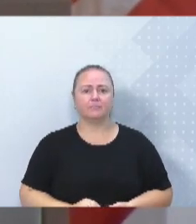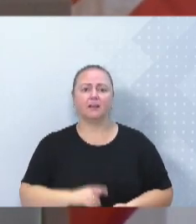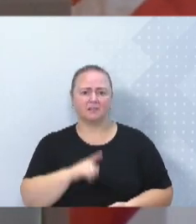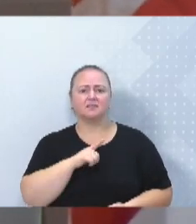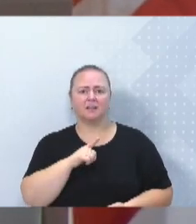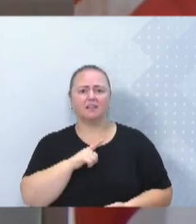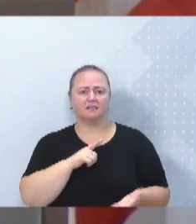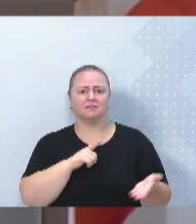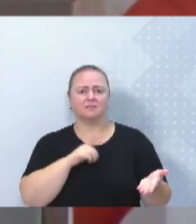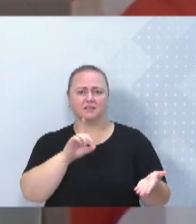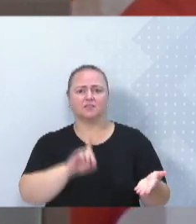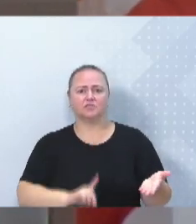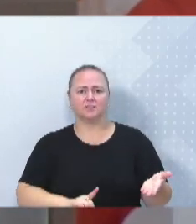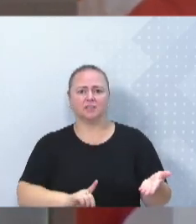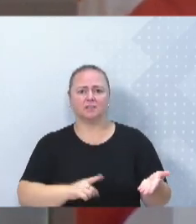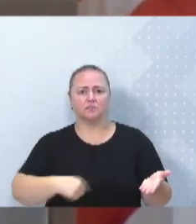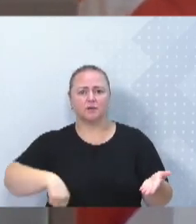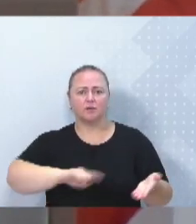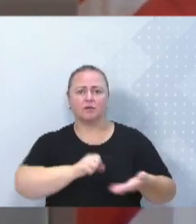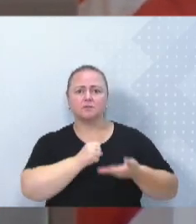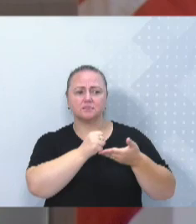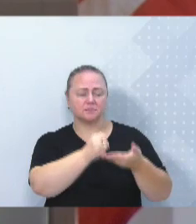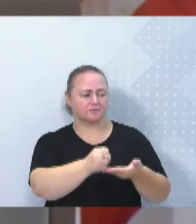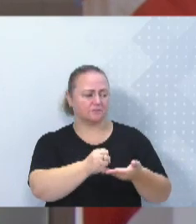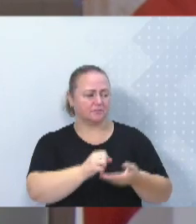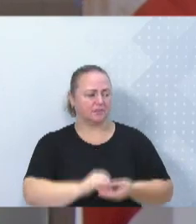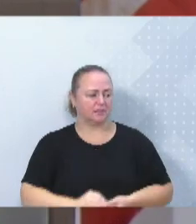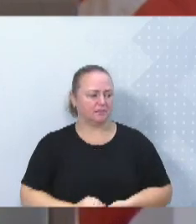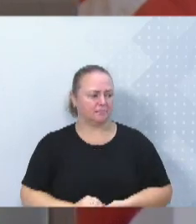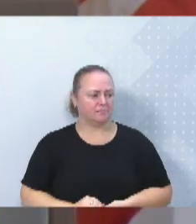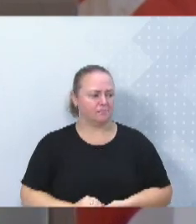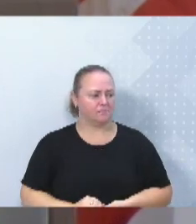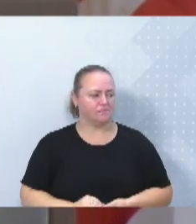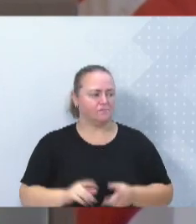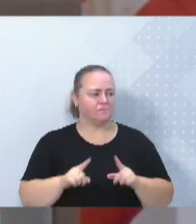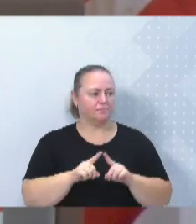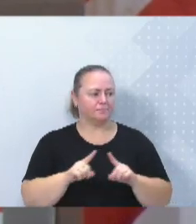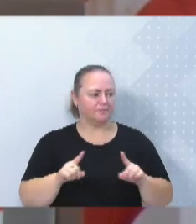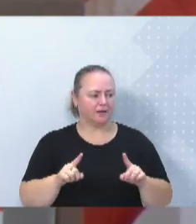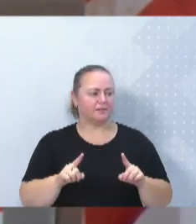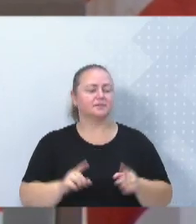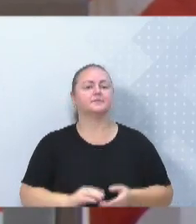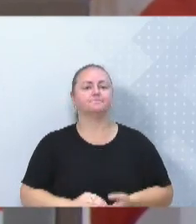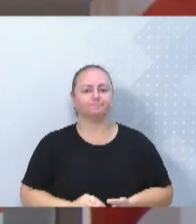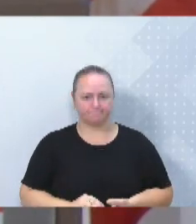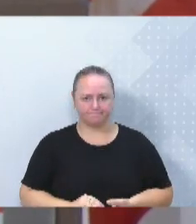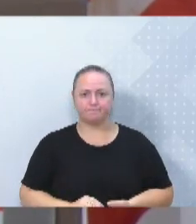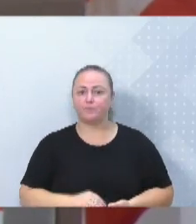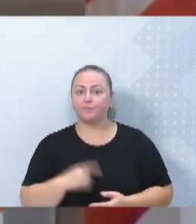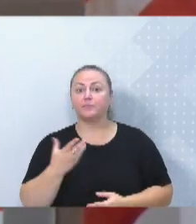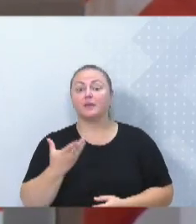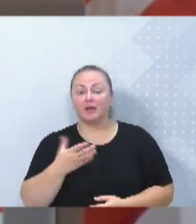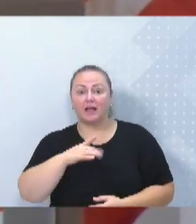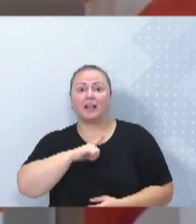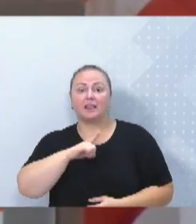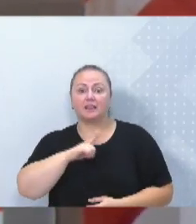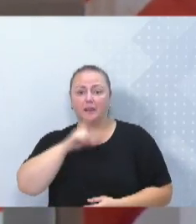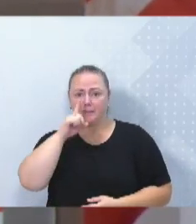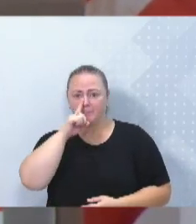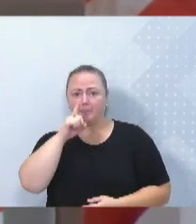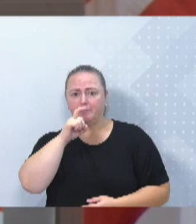e nós os apoiaríamos nisso. Mas o que nós estamos vendo é que existem pais que estão de luto,